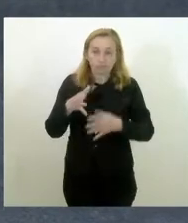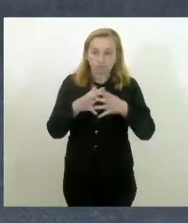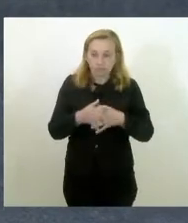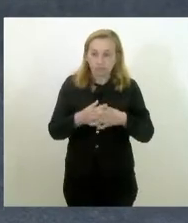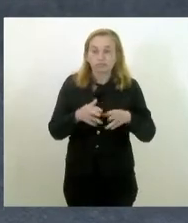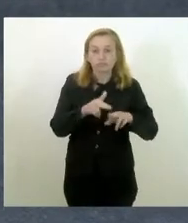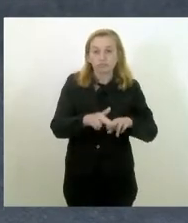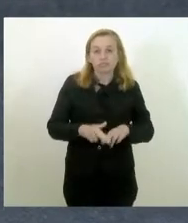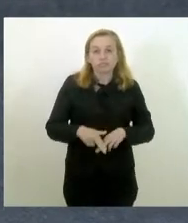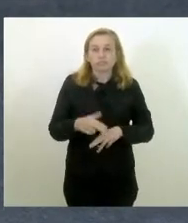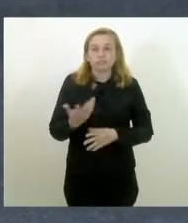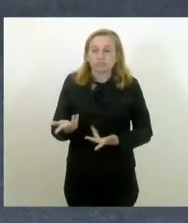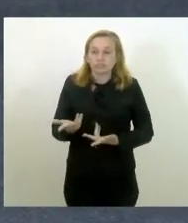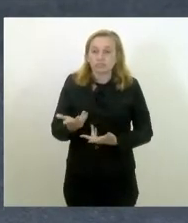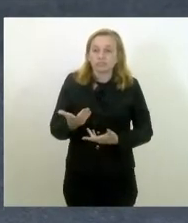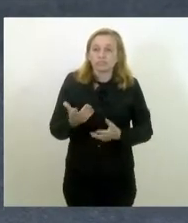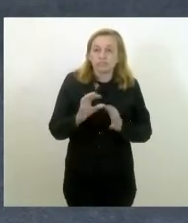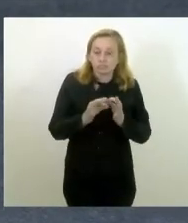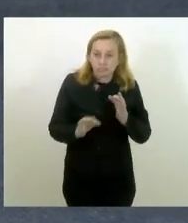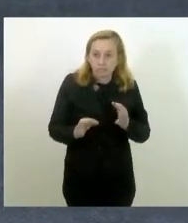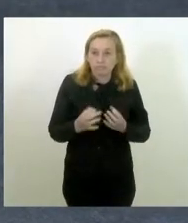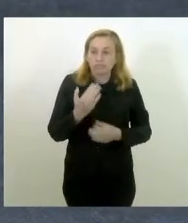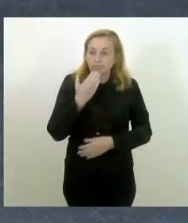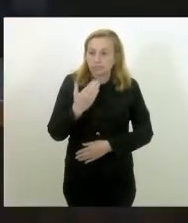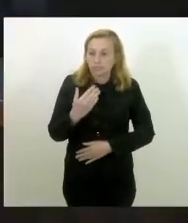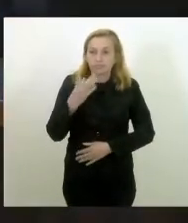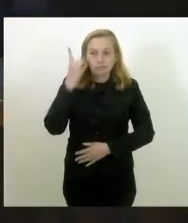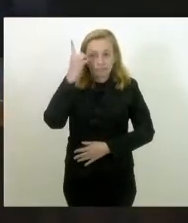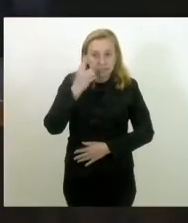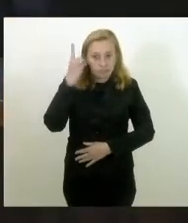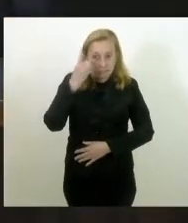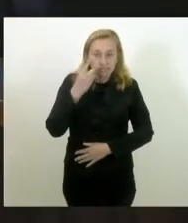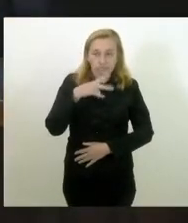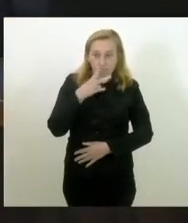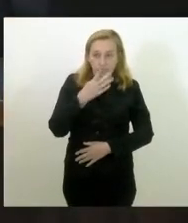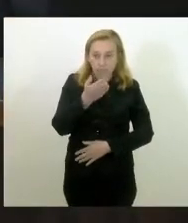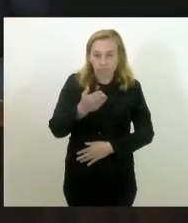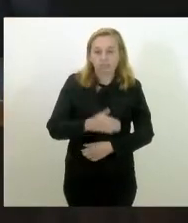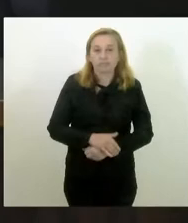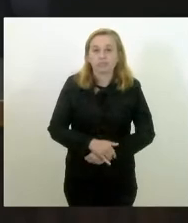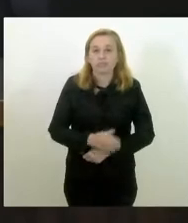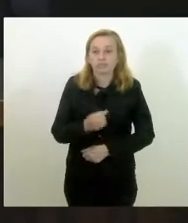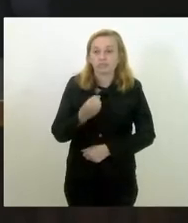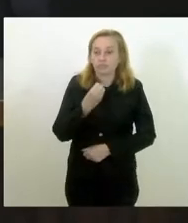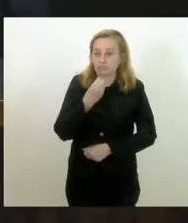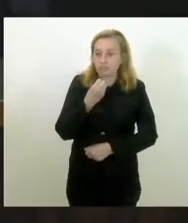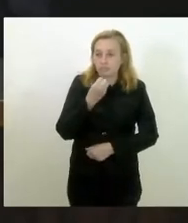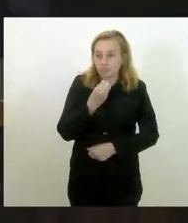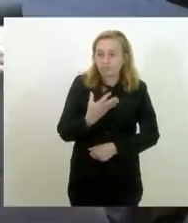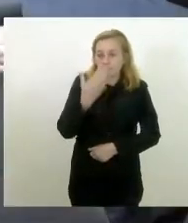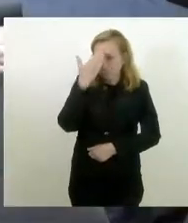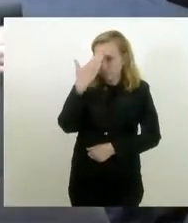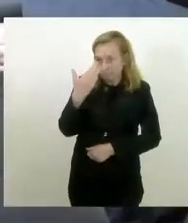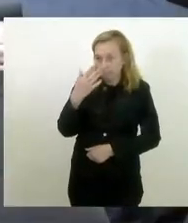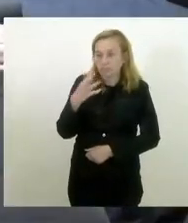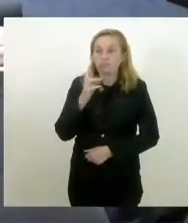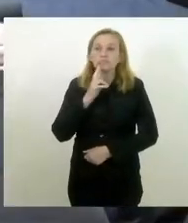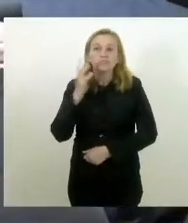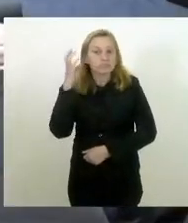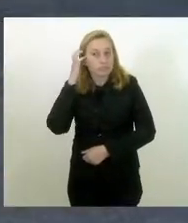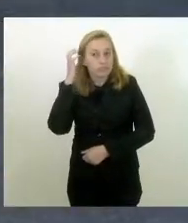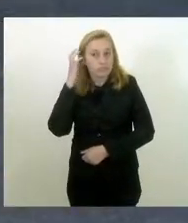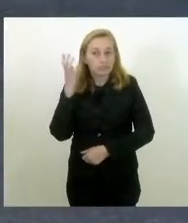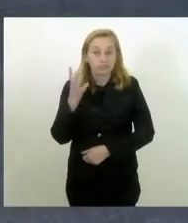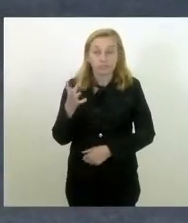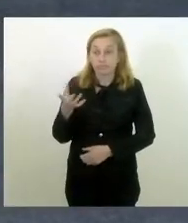se pudesse, a deputada Rosana... Ela vai usar da palavra, já abriu até o microfone lá no estado. Está bom, eu agradeço, está, Rosana? É porque daqui não